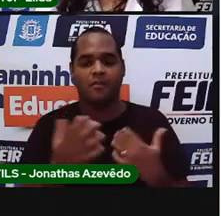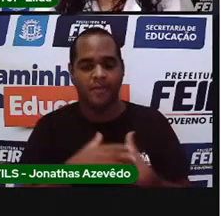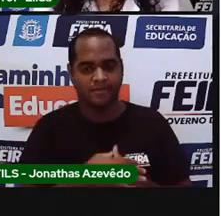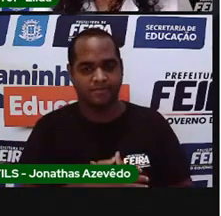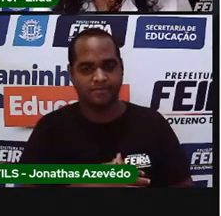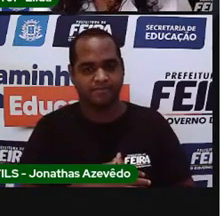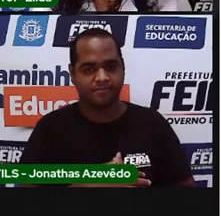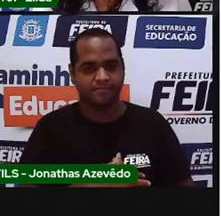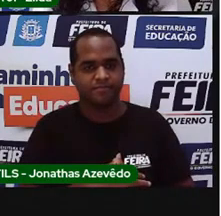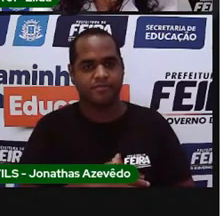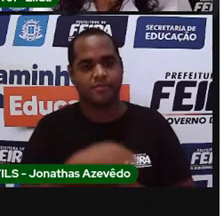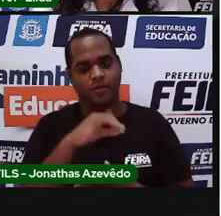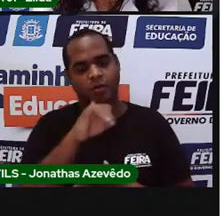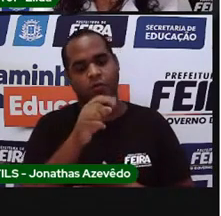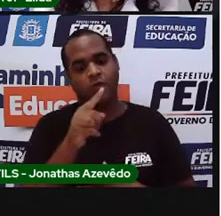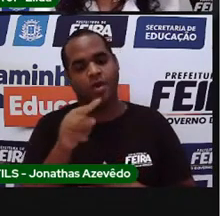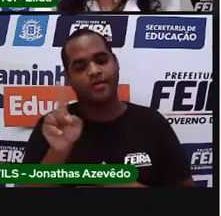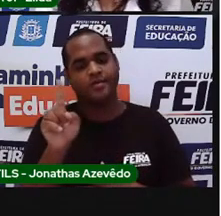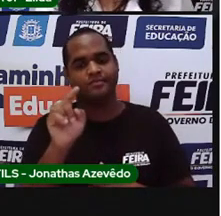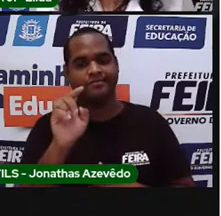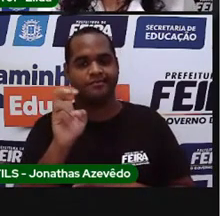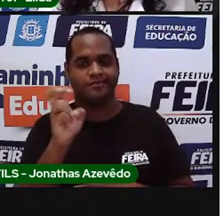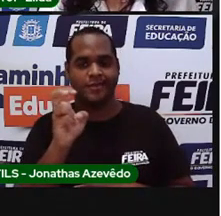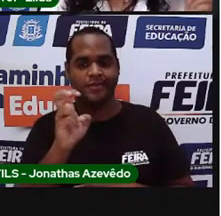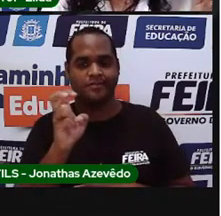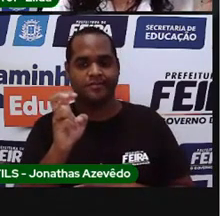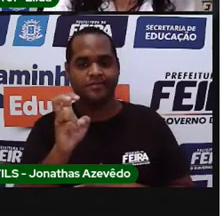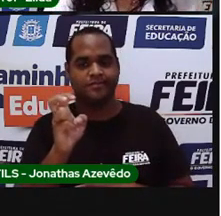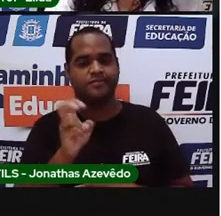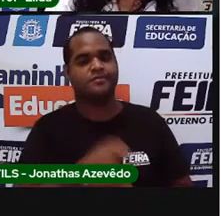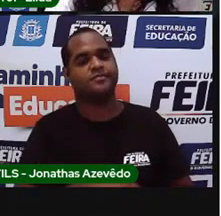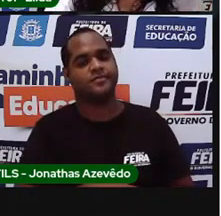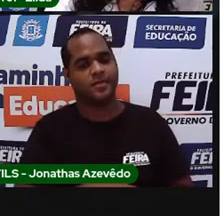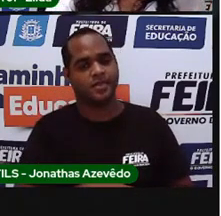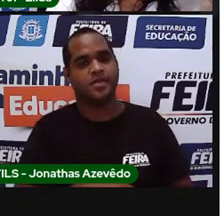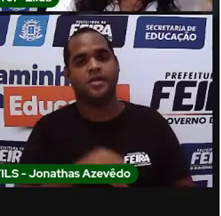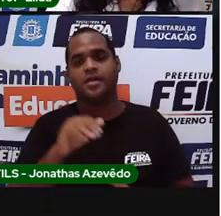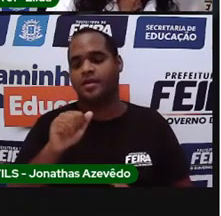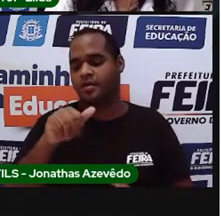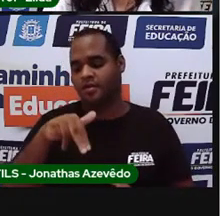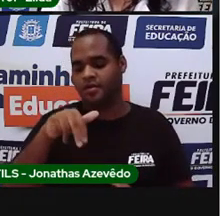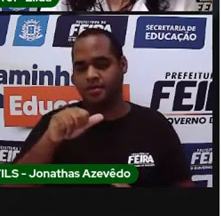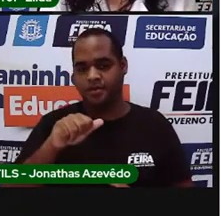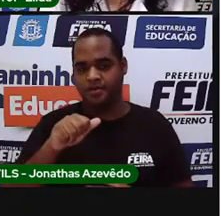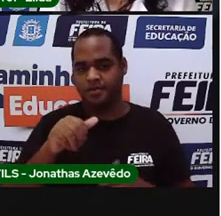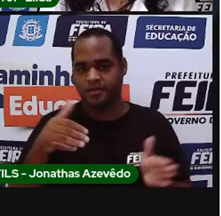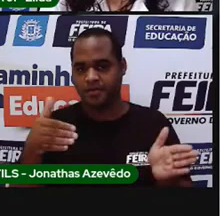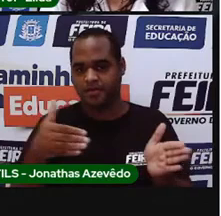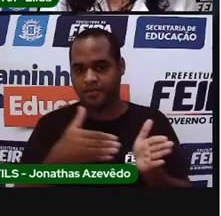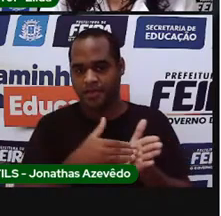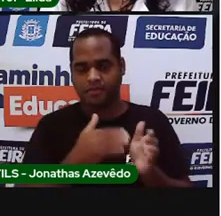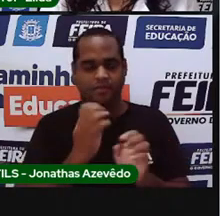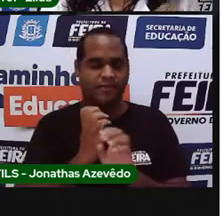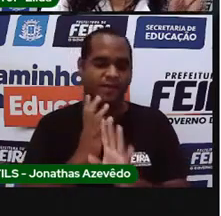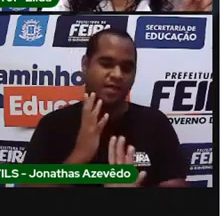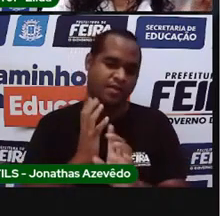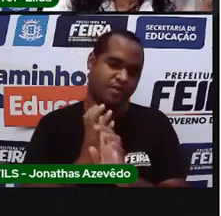Na quinta posição. Ana é a última da fila.